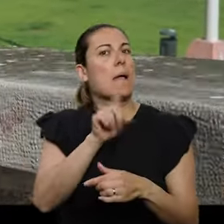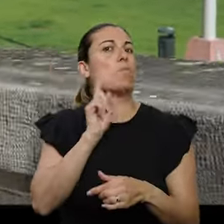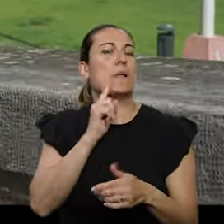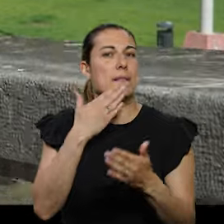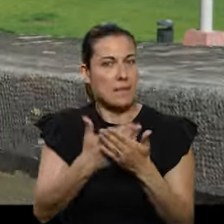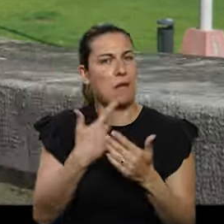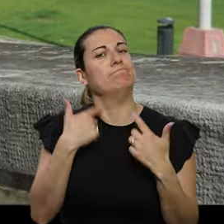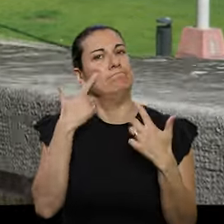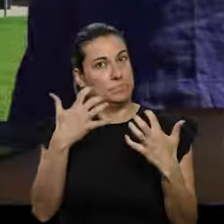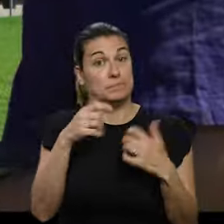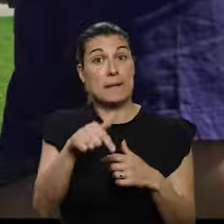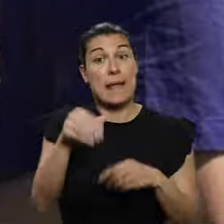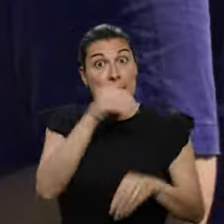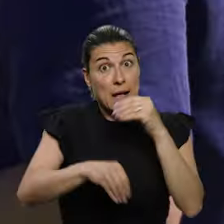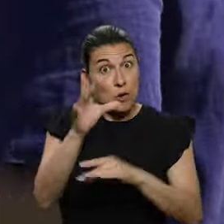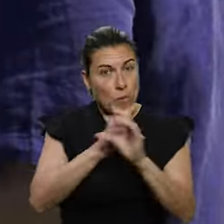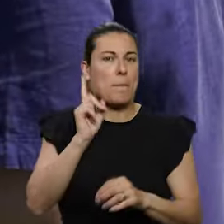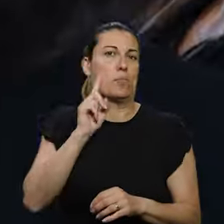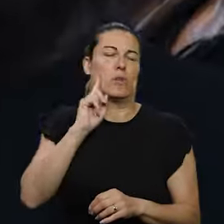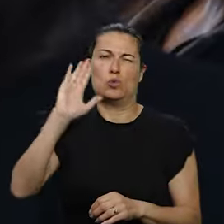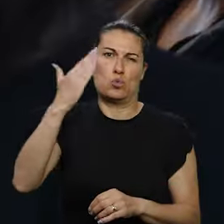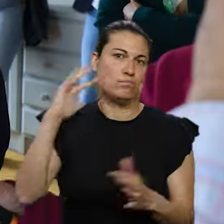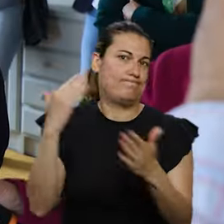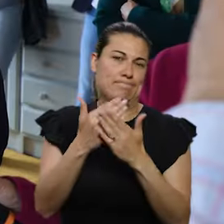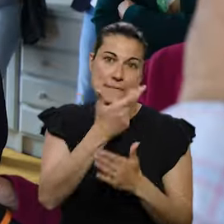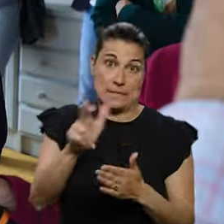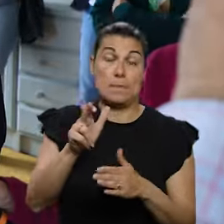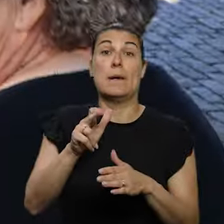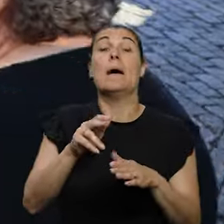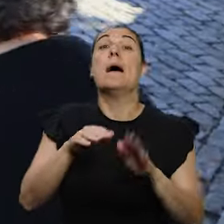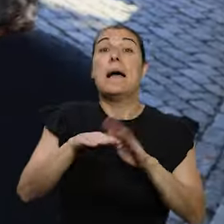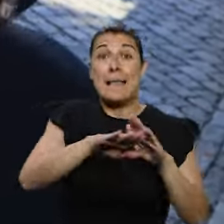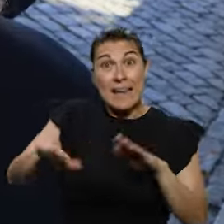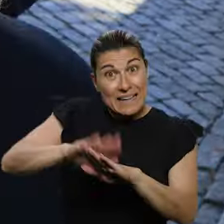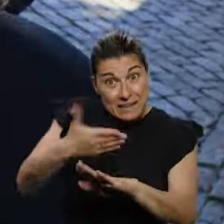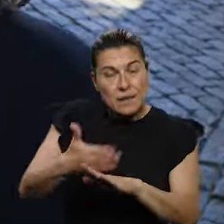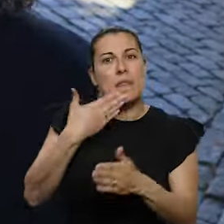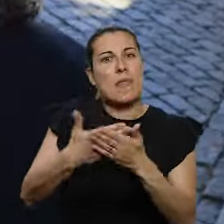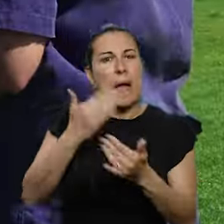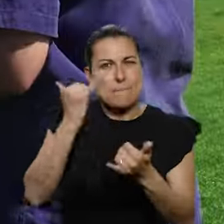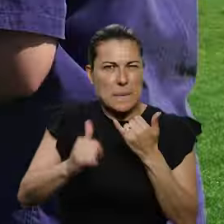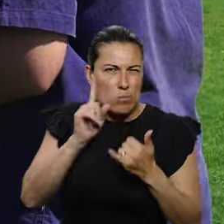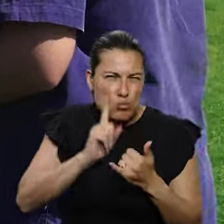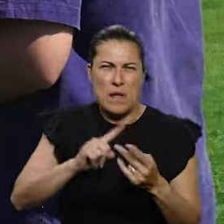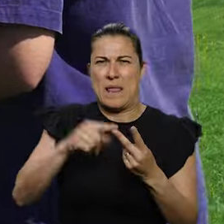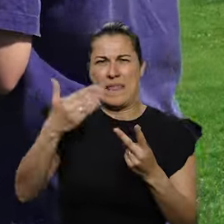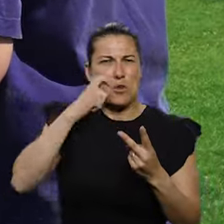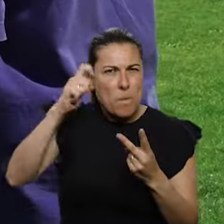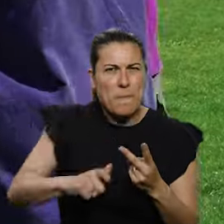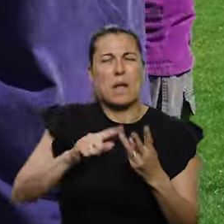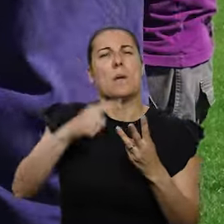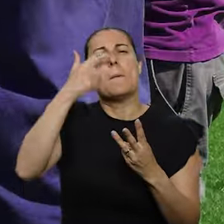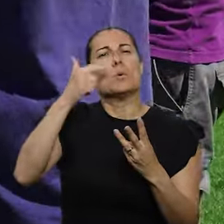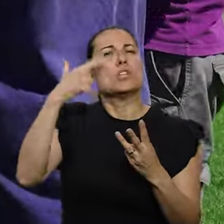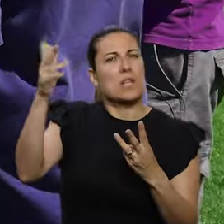diferença que essa cooperação pode fazer. Estas eleições europeias são as mais importantes de sempre. A extrema-direita já está a ameaçar